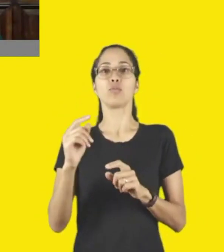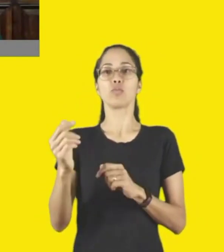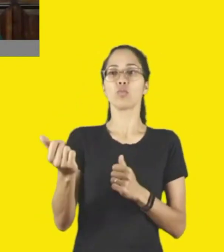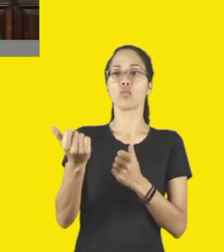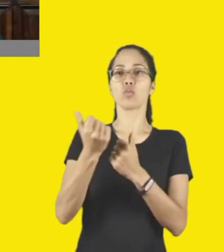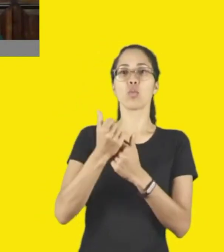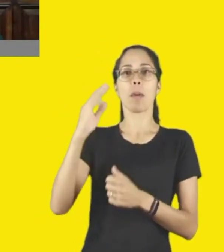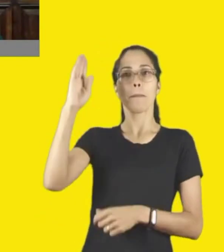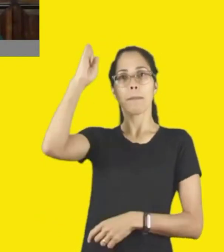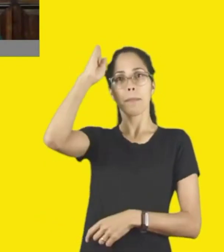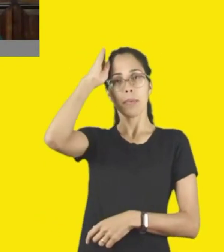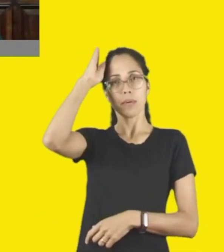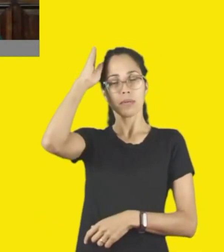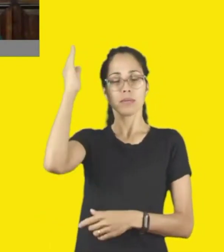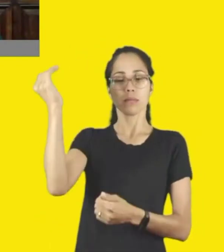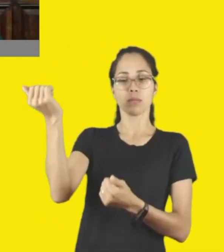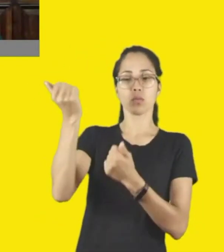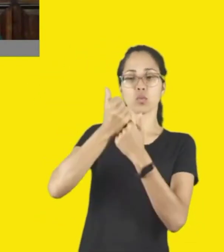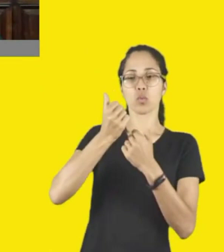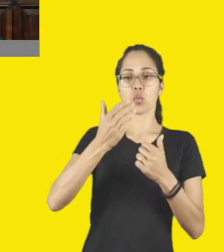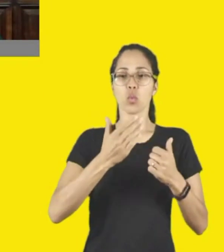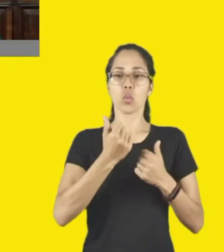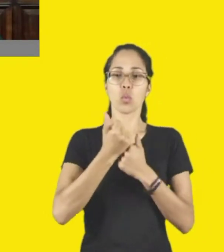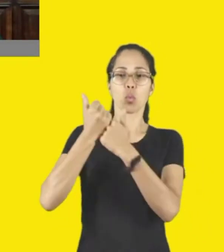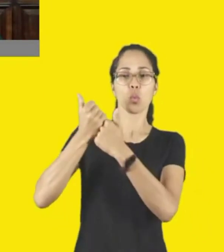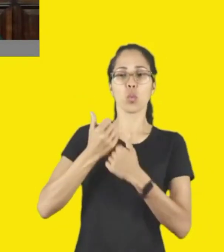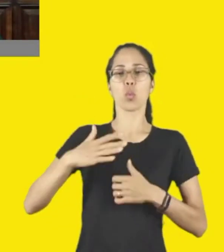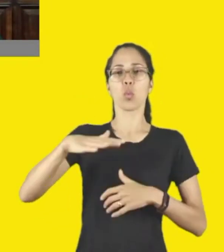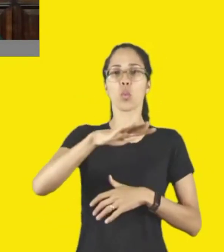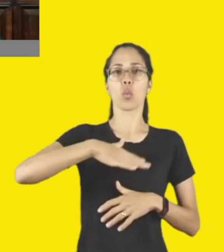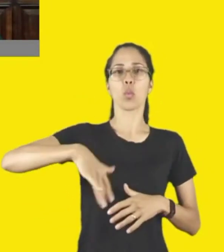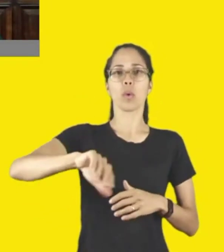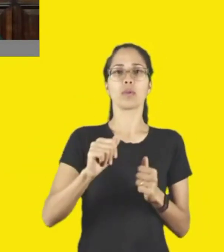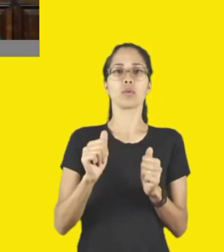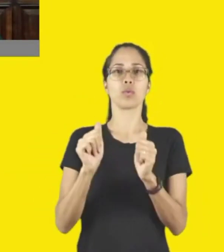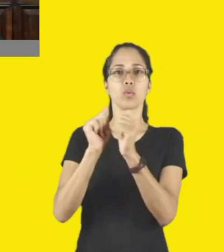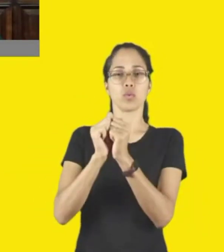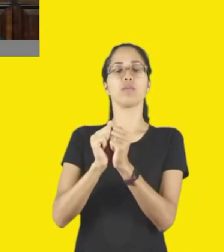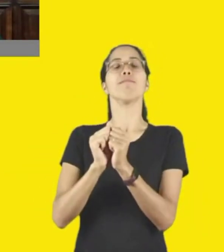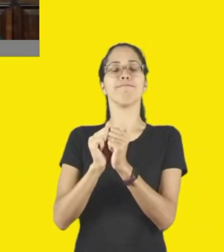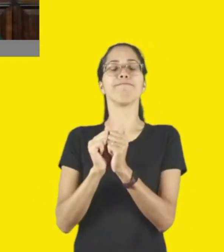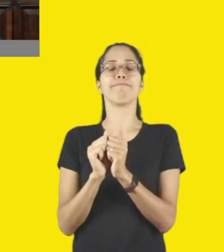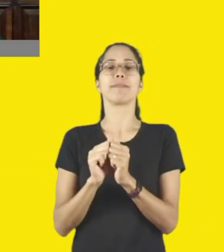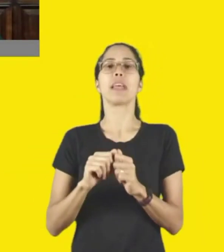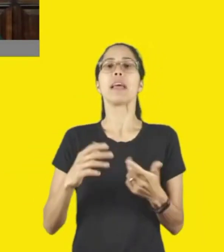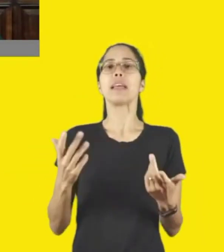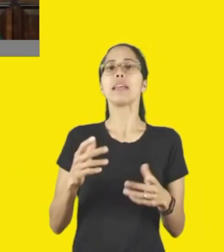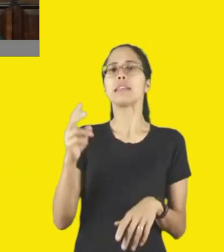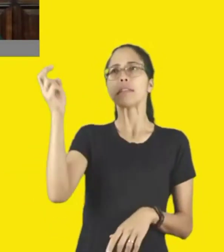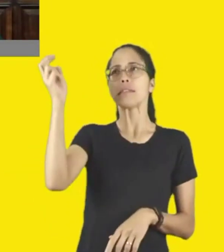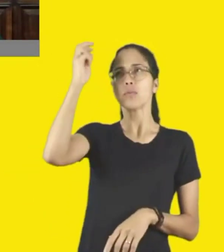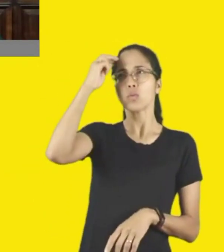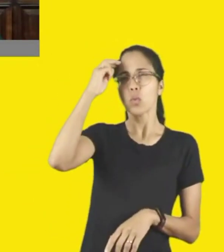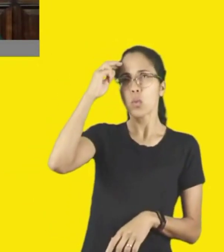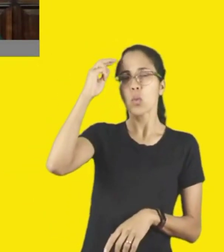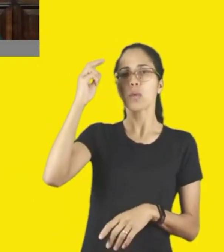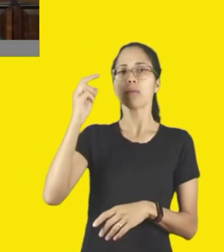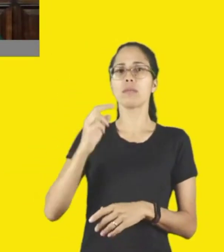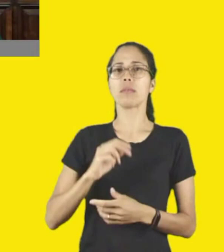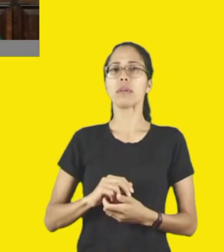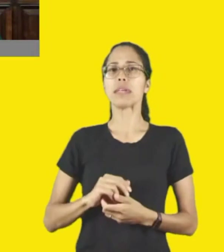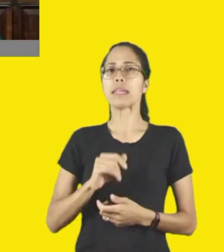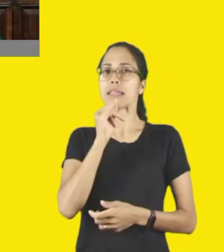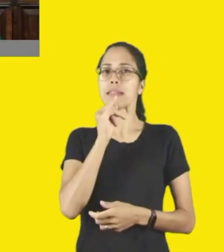SESC e outras organizações tão importantes e fundamentais, então não há cultura e se hoje a gente está num lugar